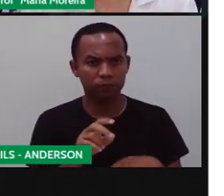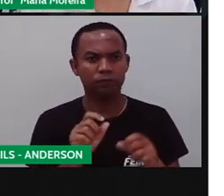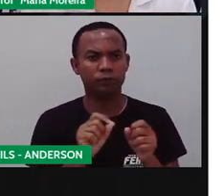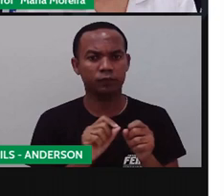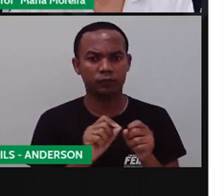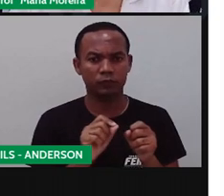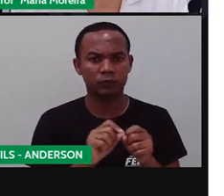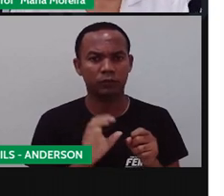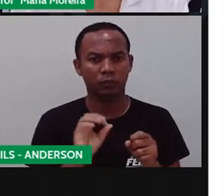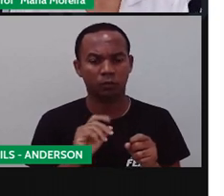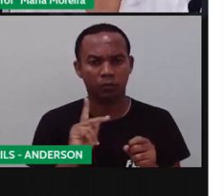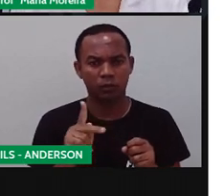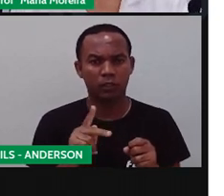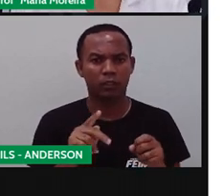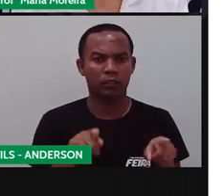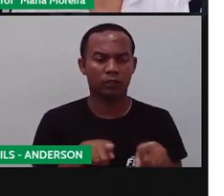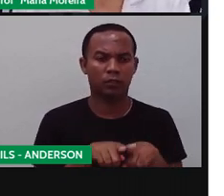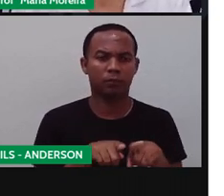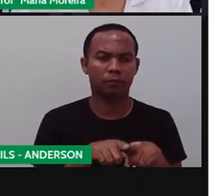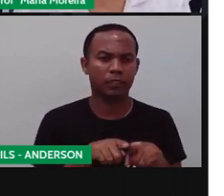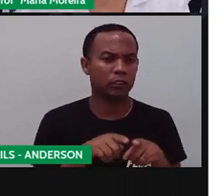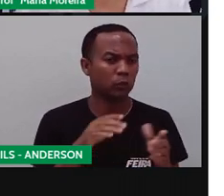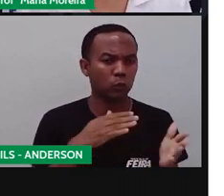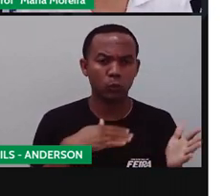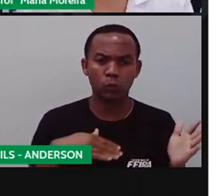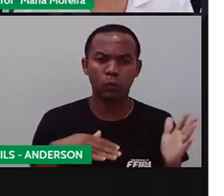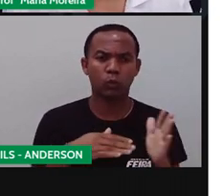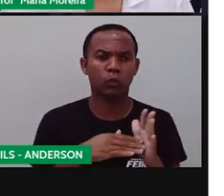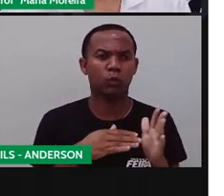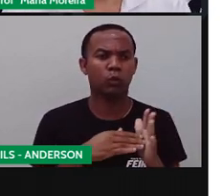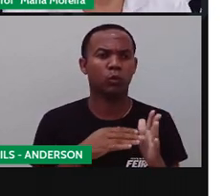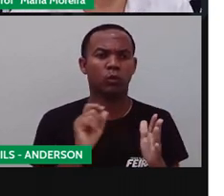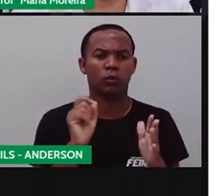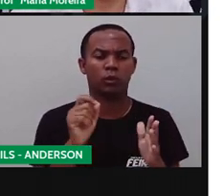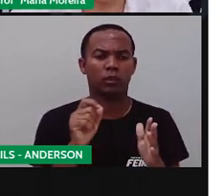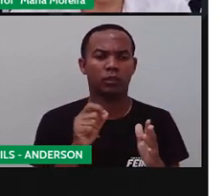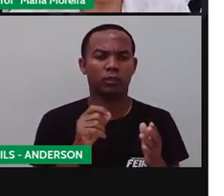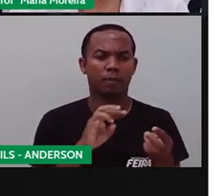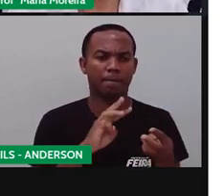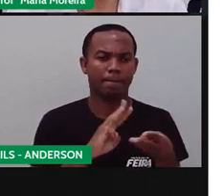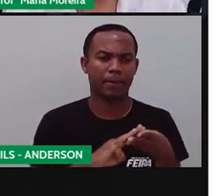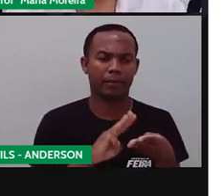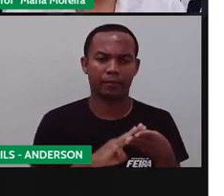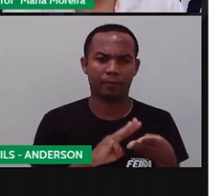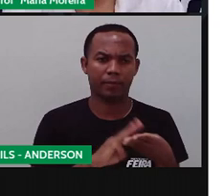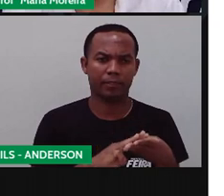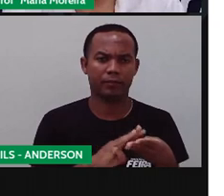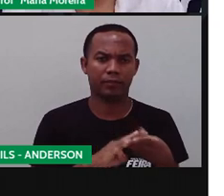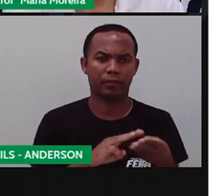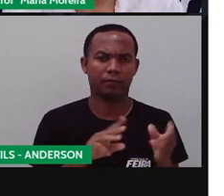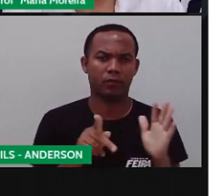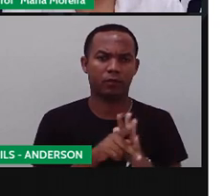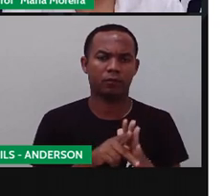receita. Temperatura, ambiente. Tudo isso está a matemática.